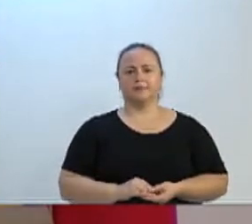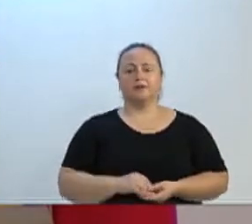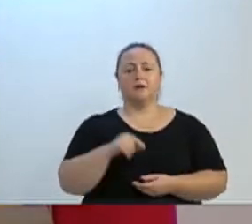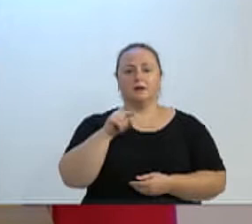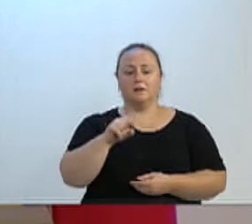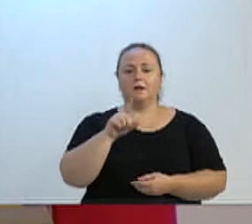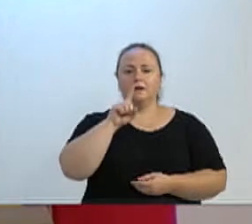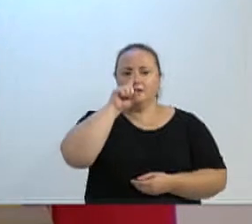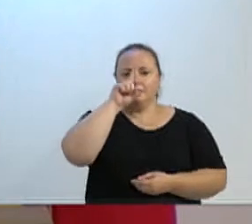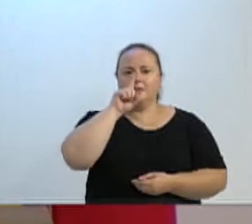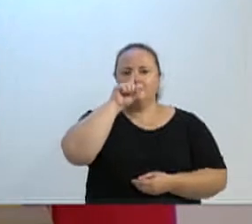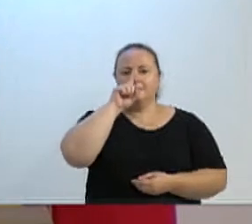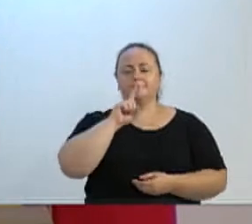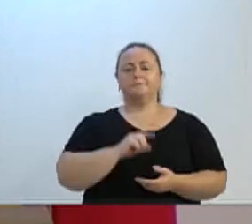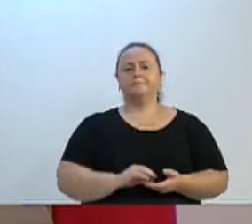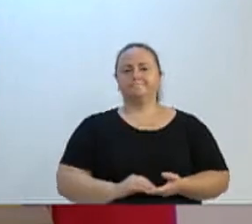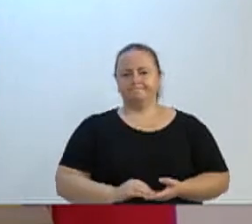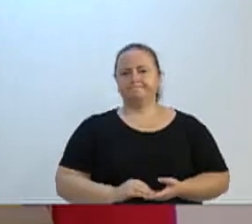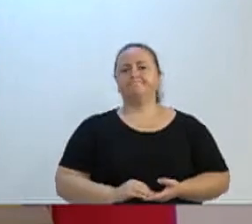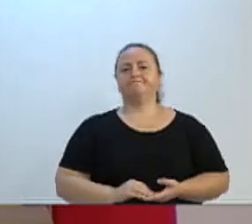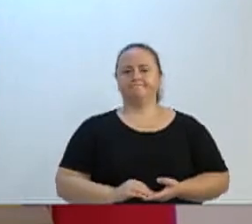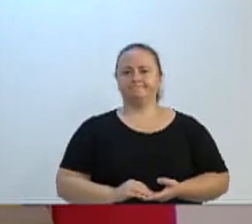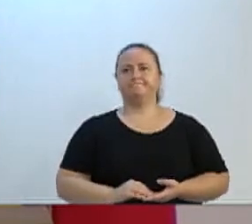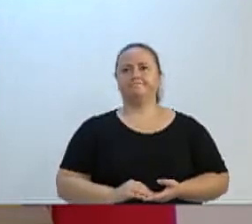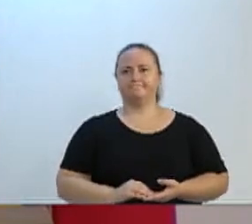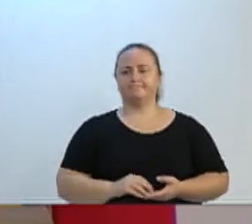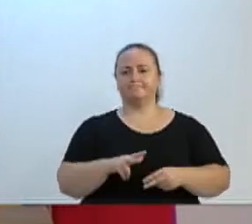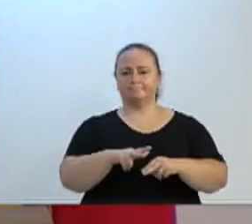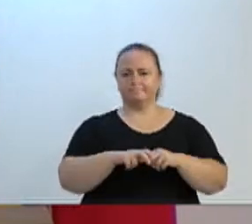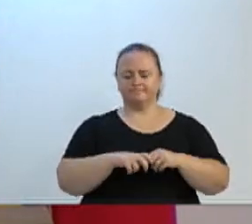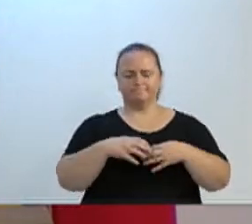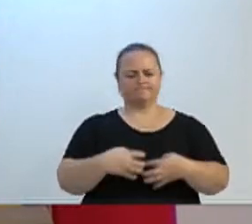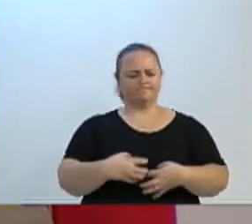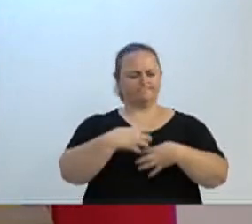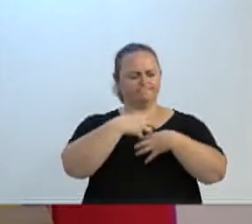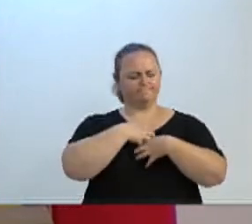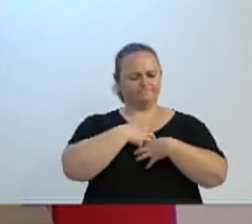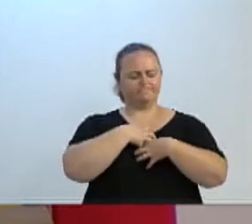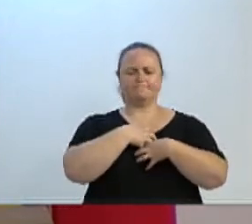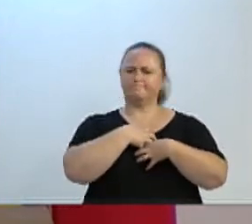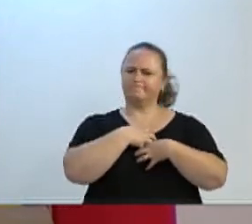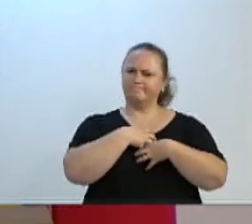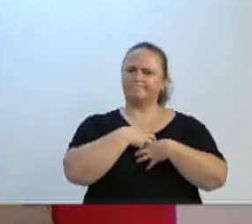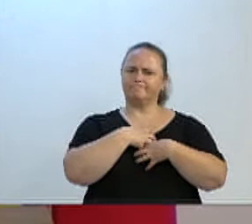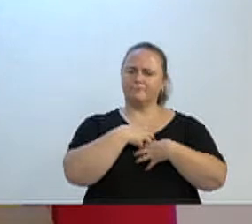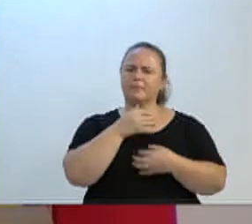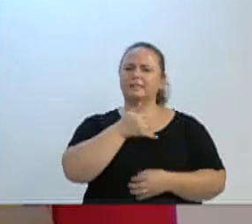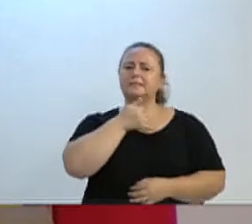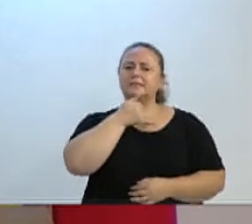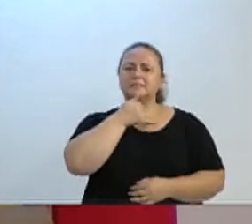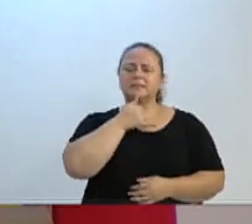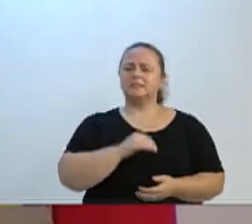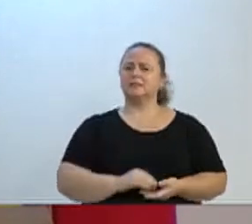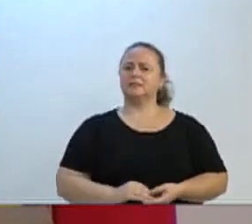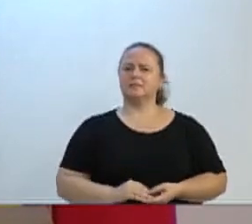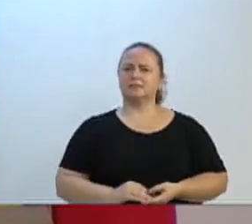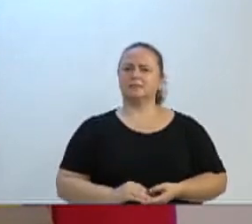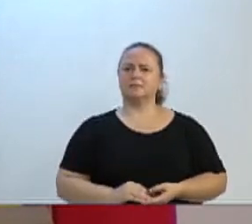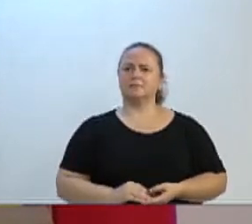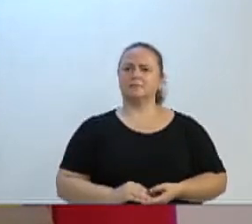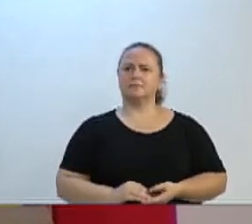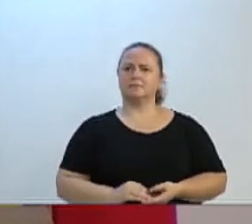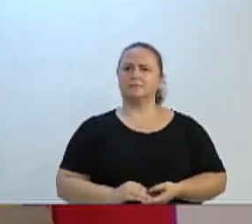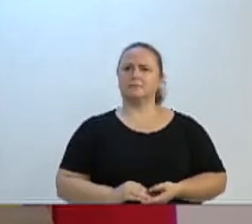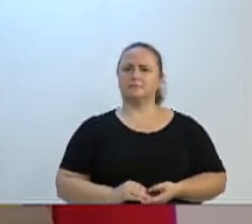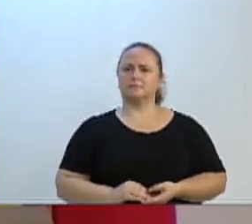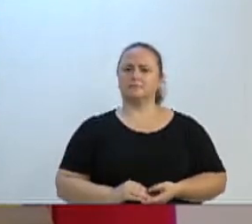perigoso. E aí, me deixa aqui um pouco triste, porque esta casa legislativa, ela